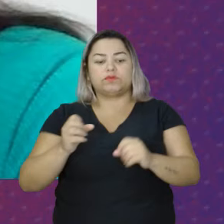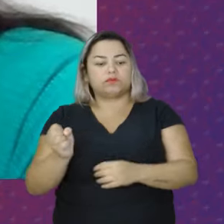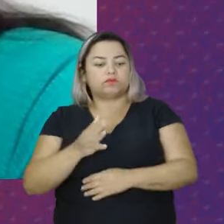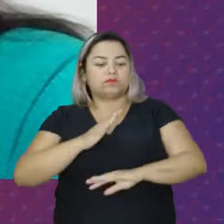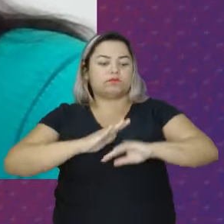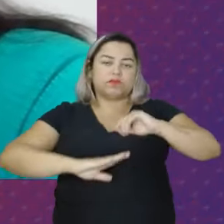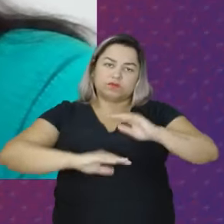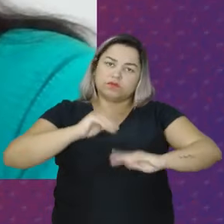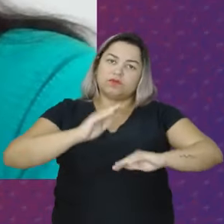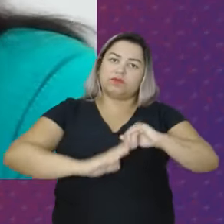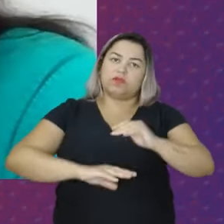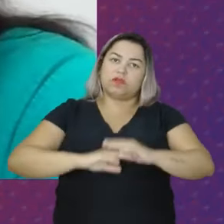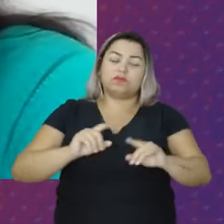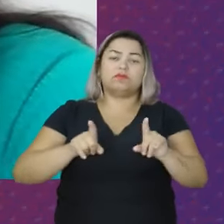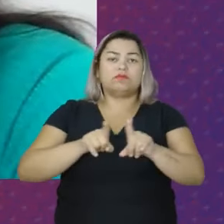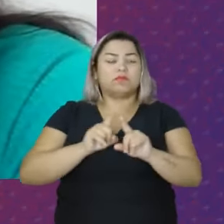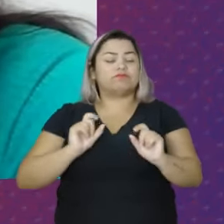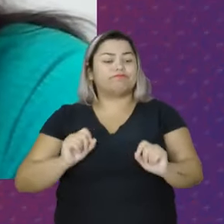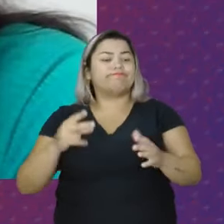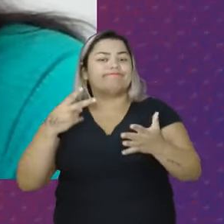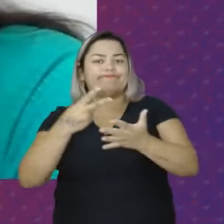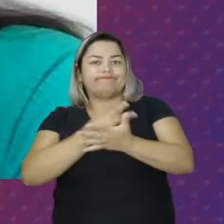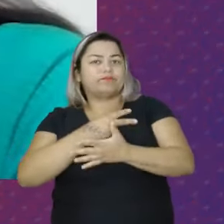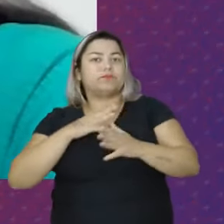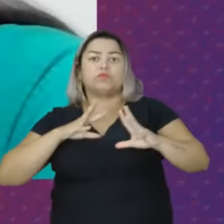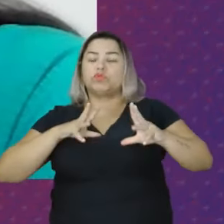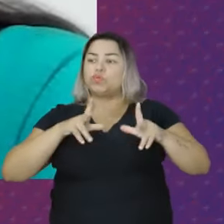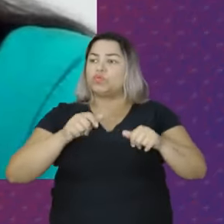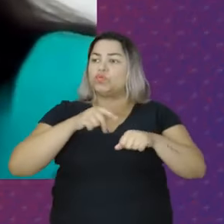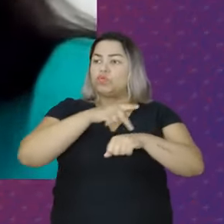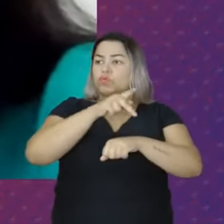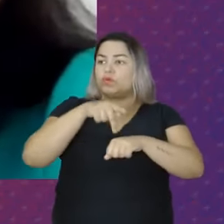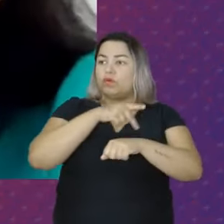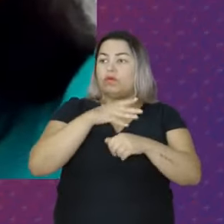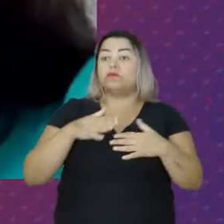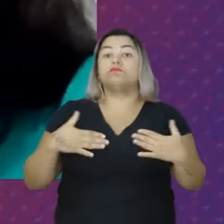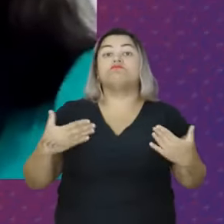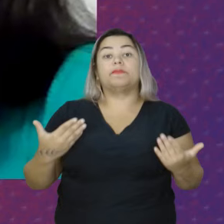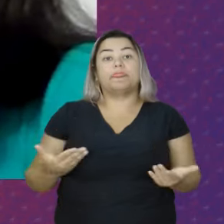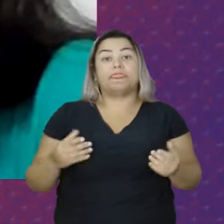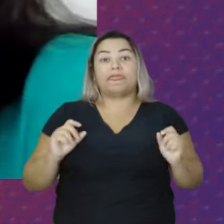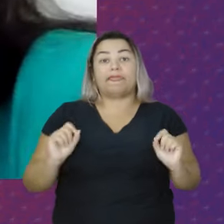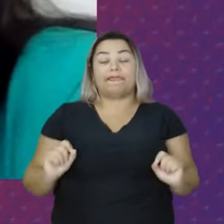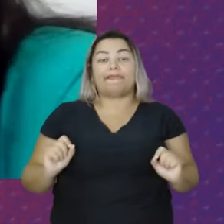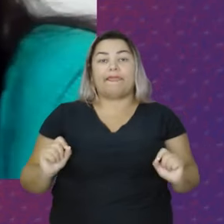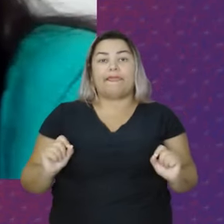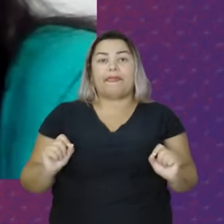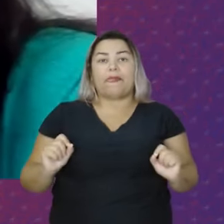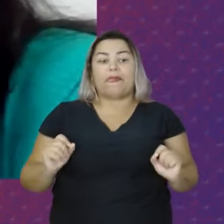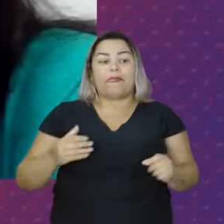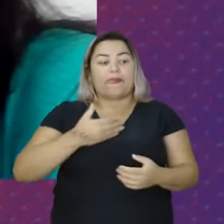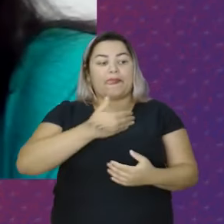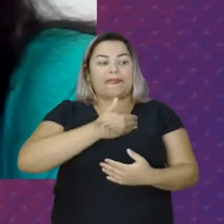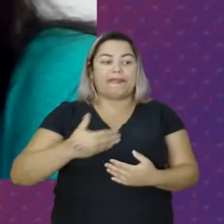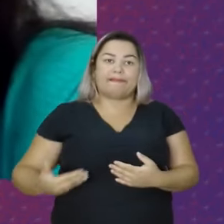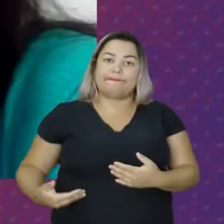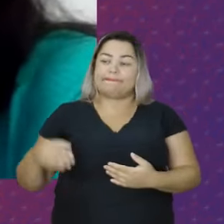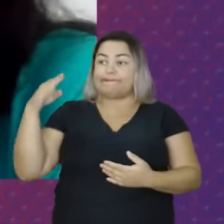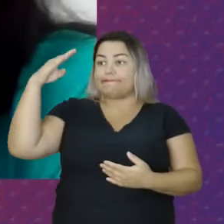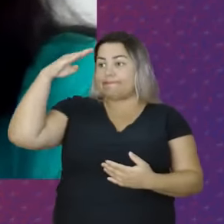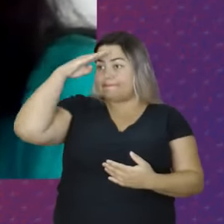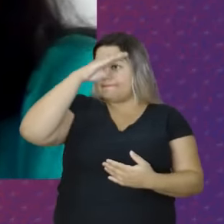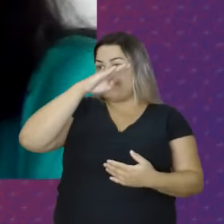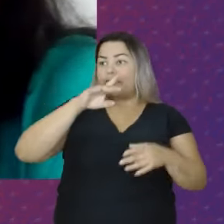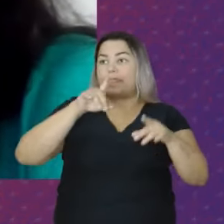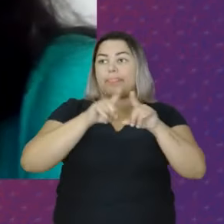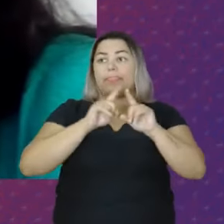ações O que acabou impactando O país inteiro Então a gente tem A partir do governo Bolsonaro O